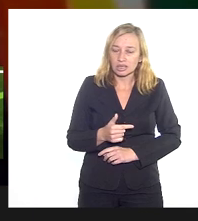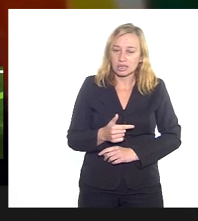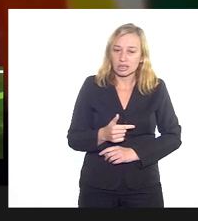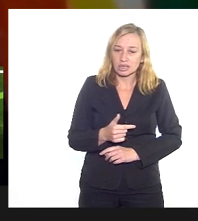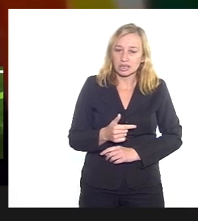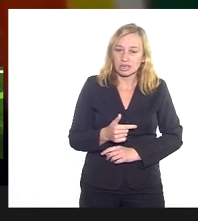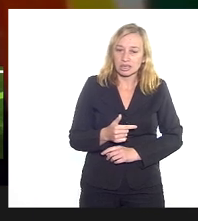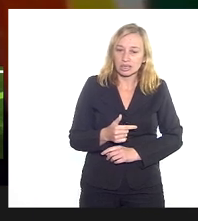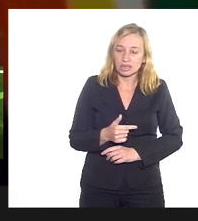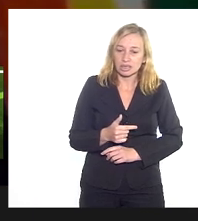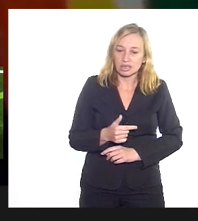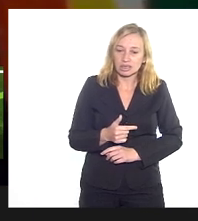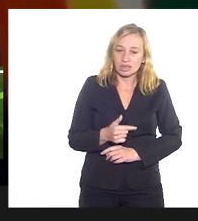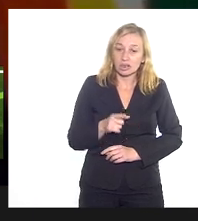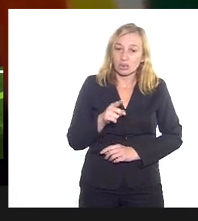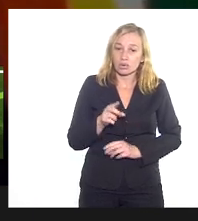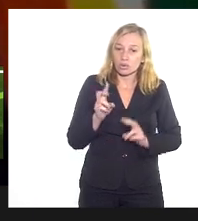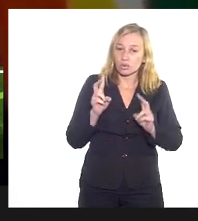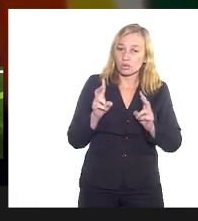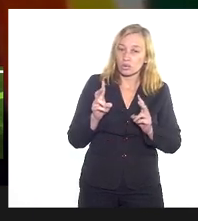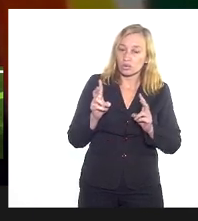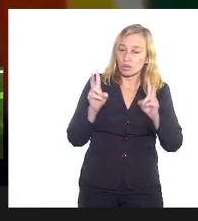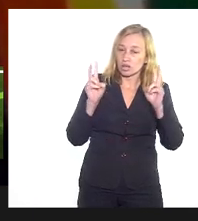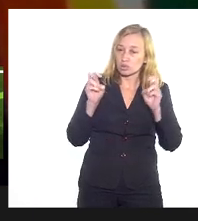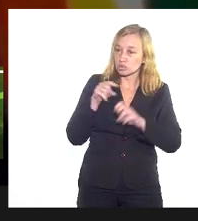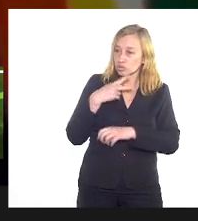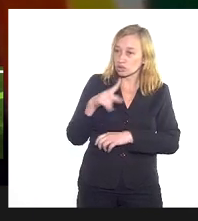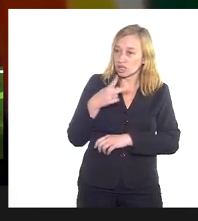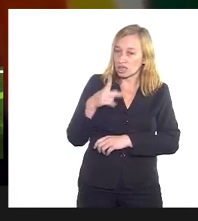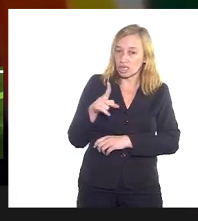compadecida aqui da situação dele, inclusive de